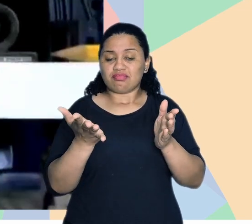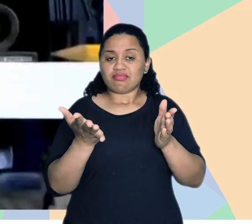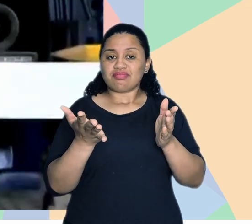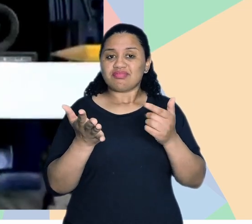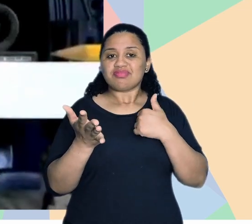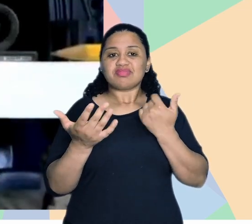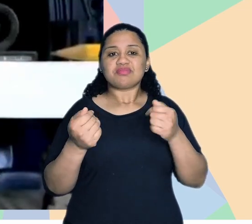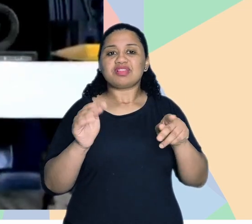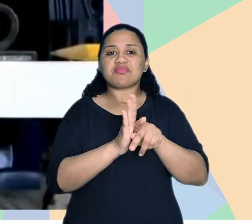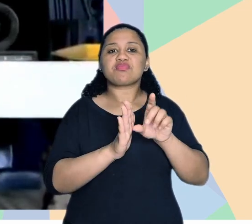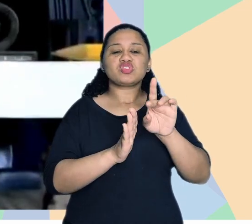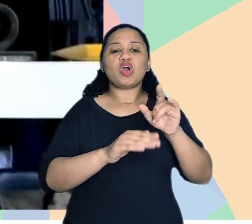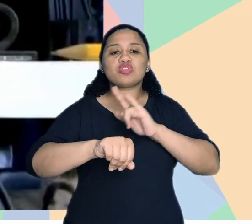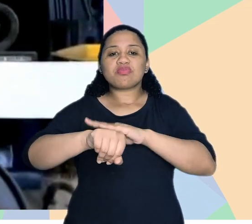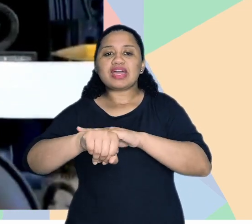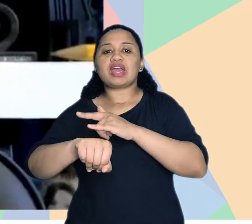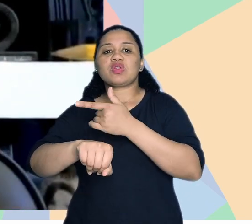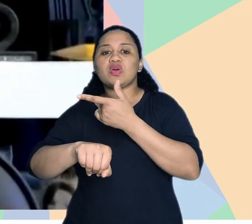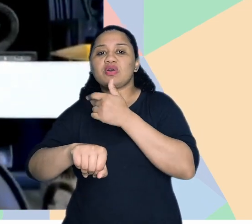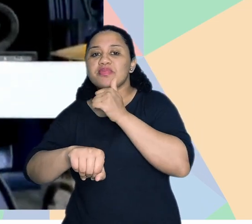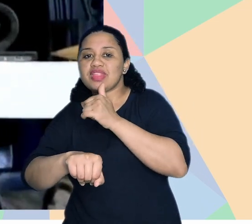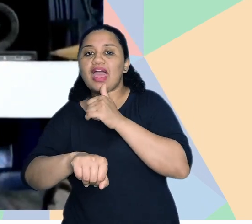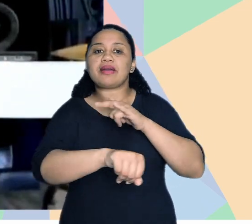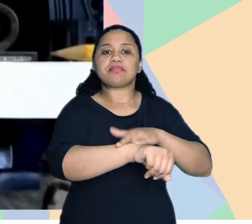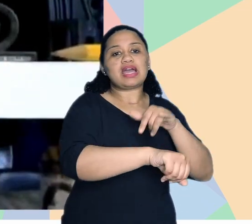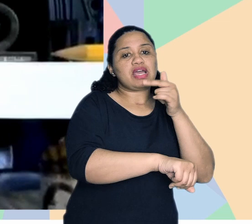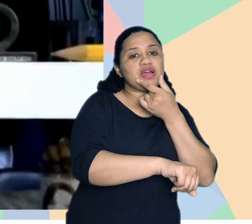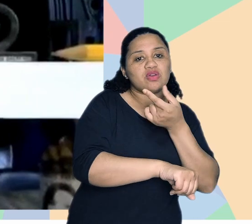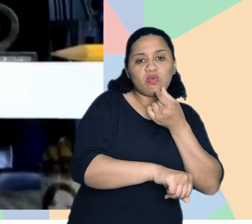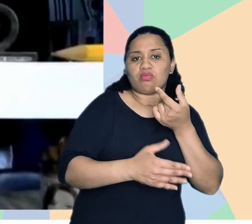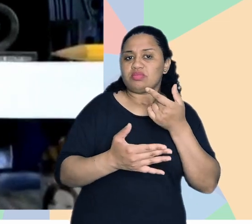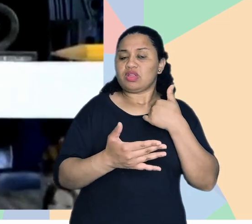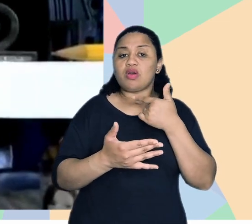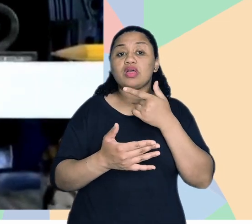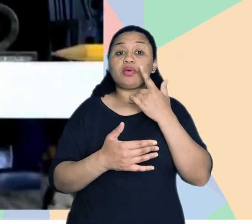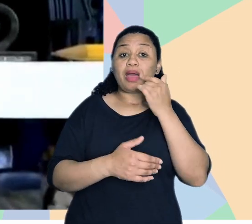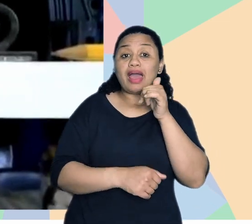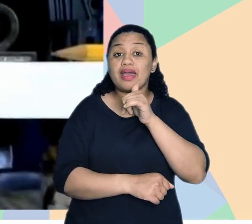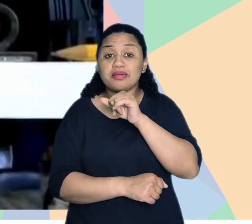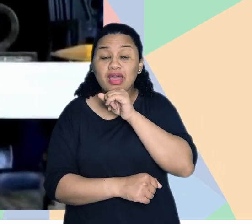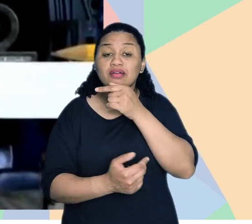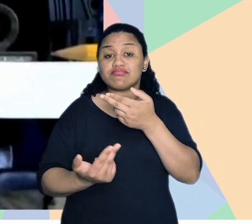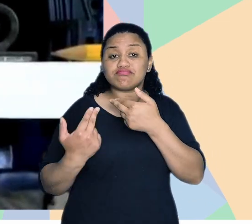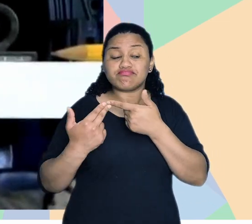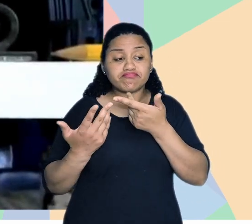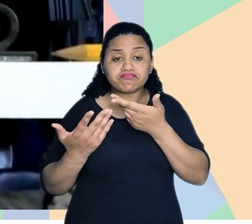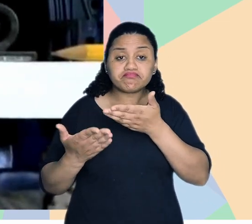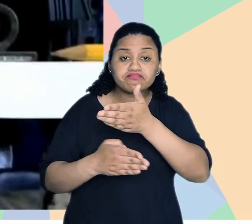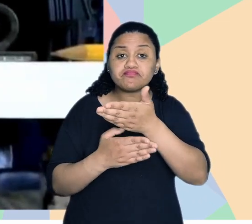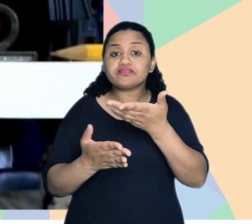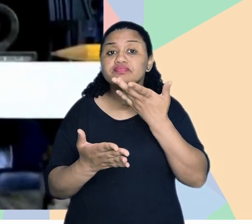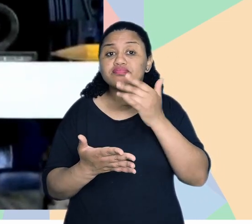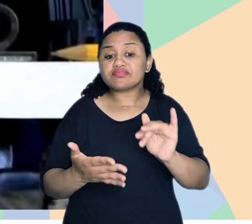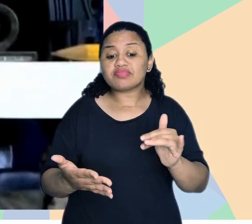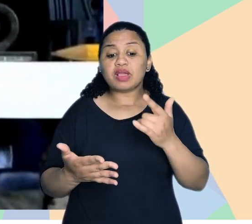Acessível, fora dos sanitários feminino e masculino, né? Então, às vezes, é o pai ou a mãe ou o responsável que vai levar a criança e aí a